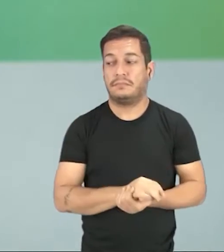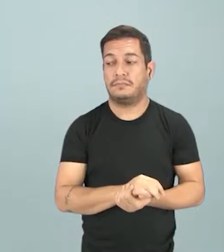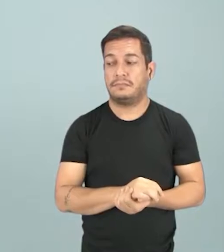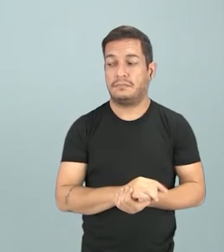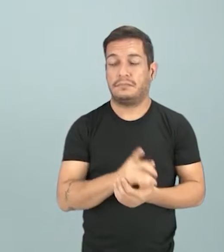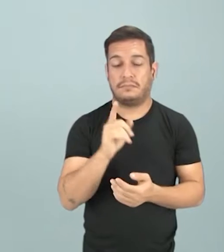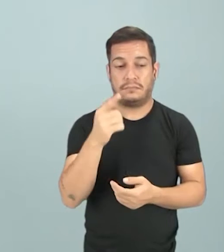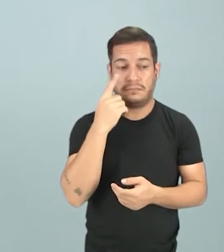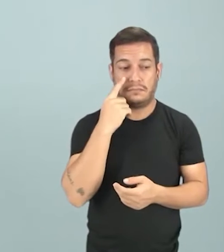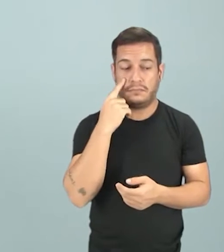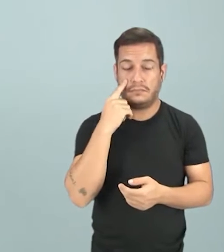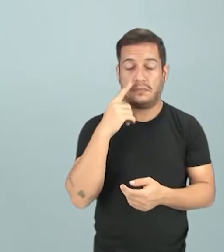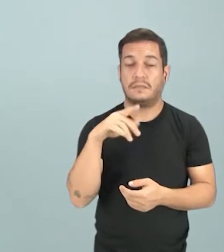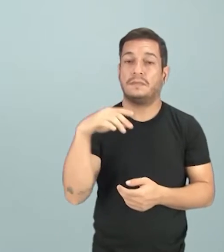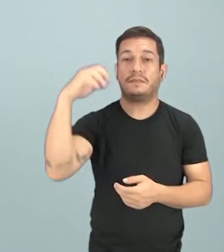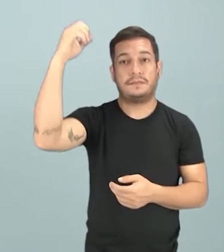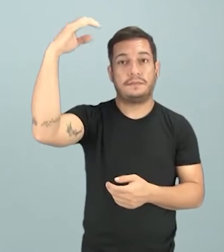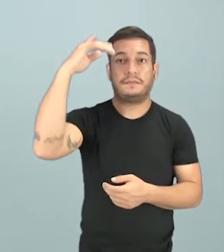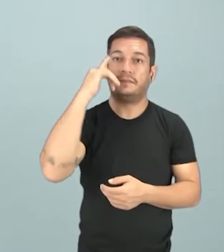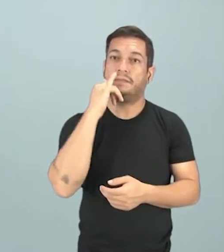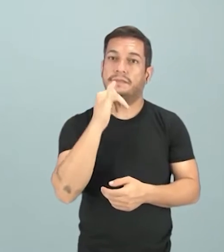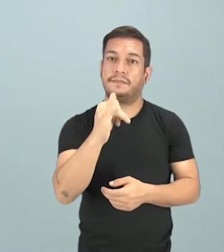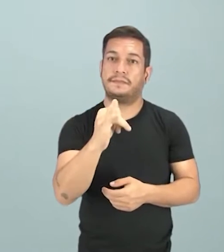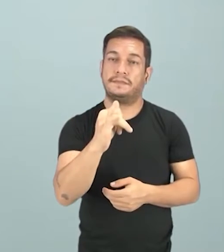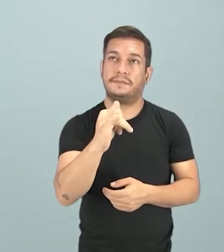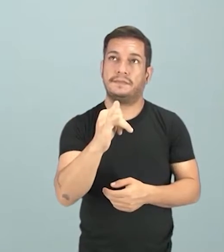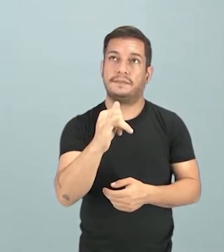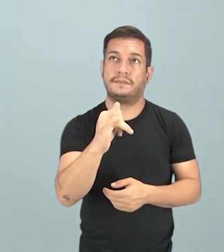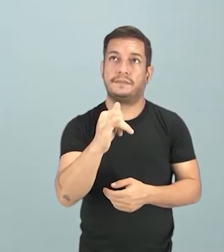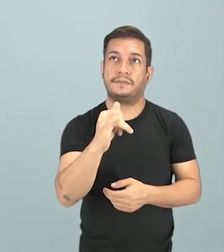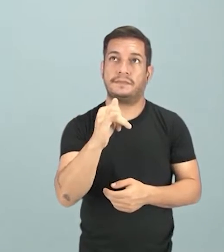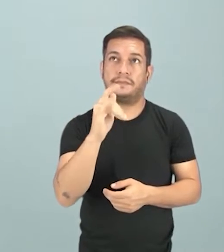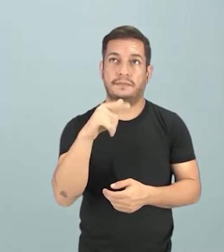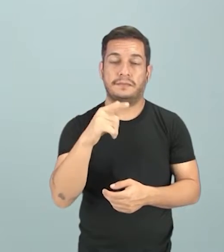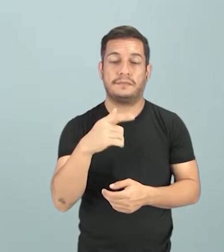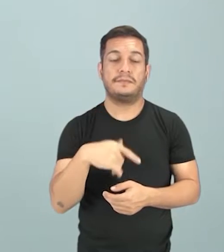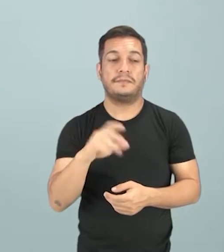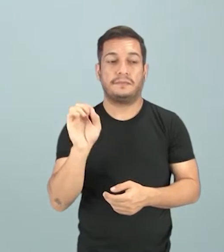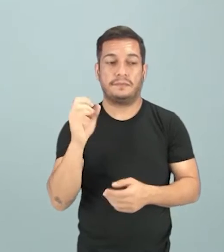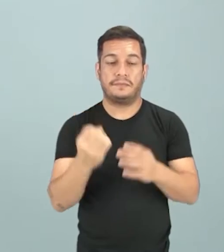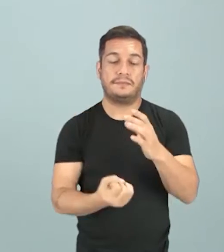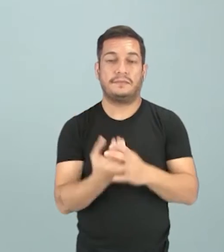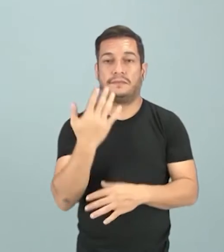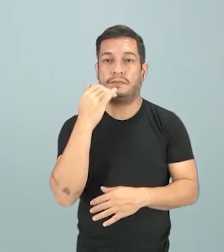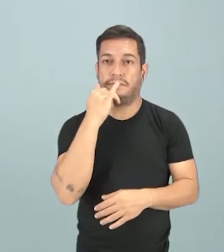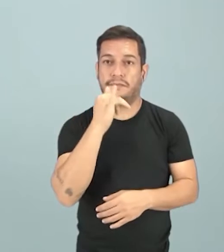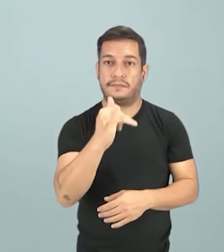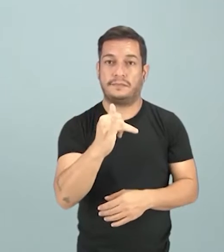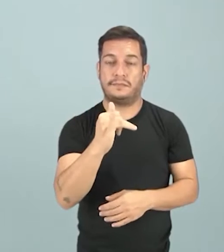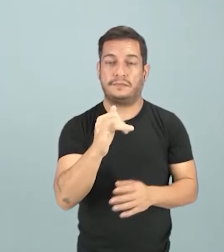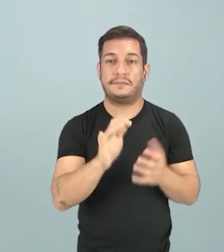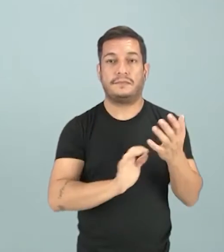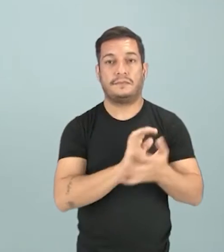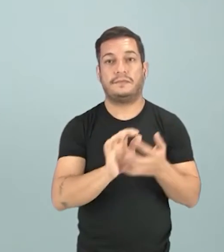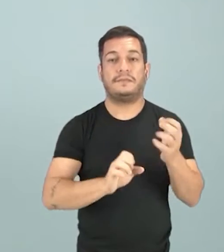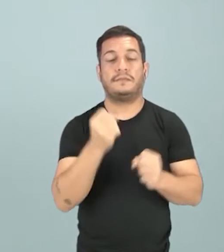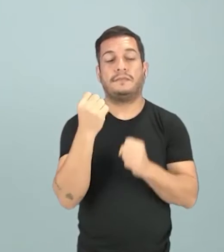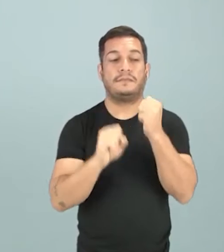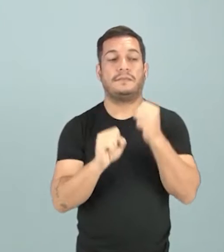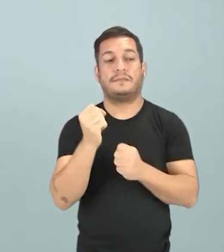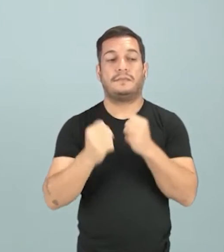respeito da luz elétrica. Quando chegou a luz elétrica, durante a revolução industrial,